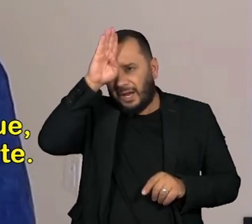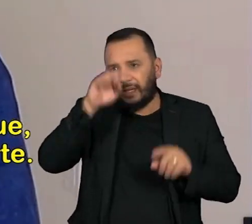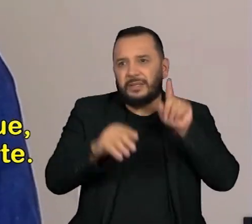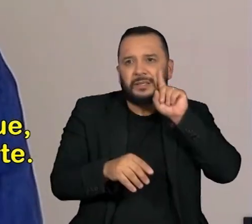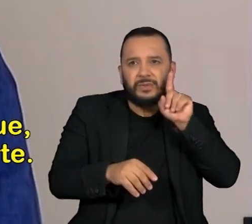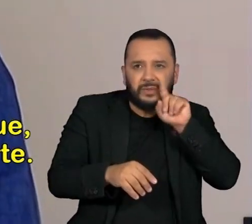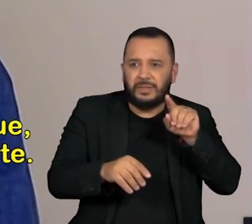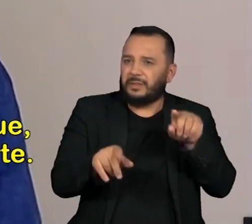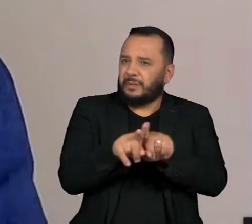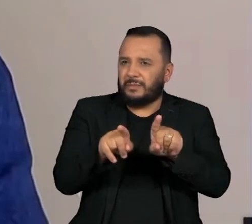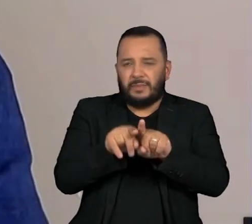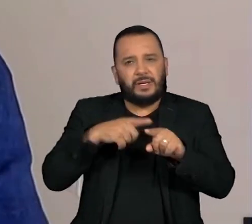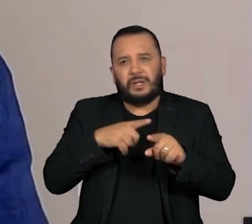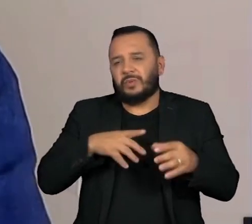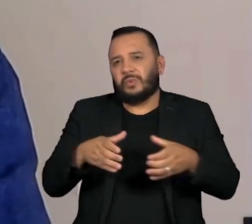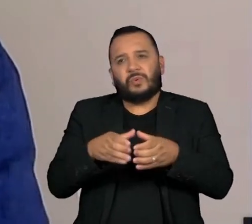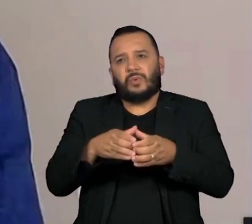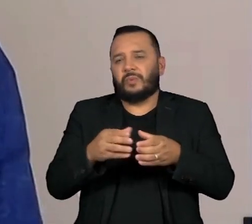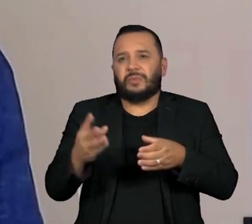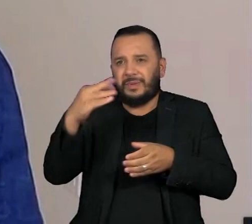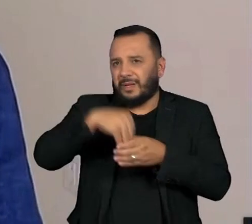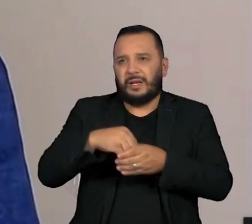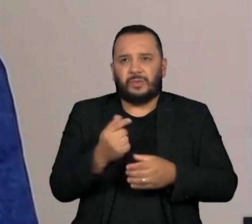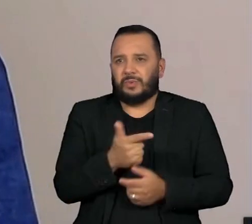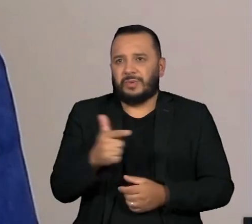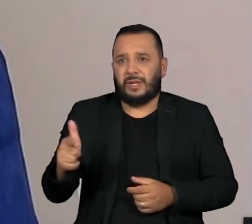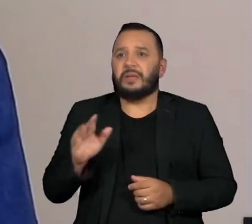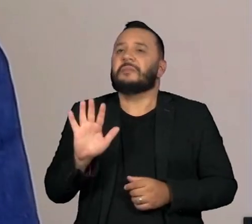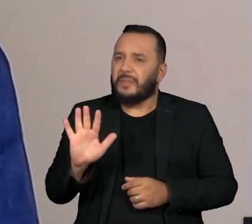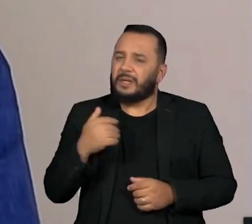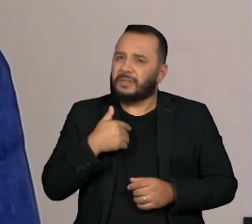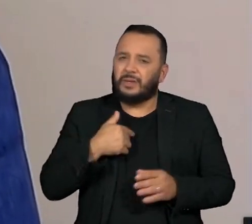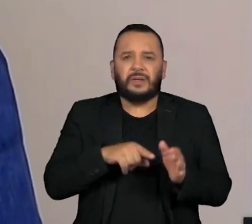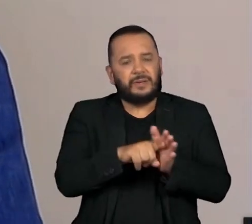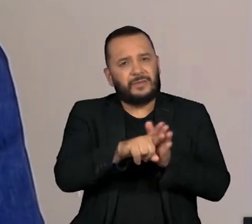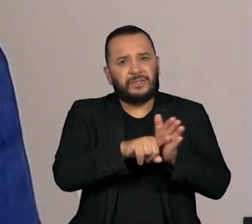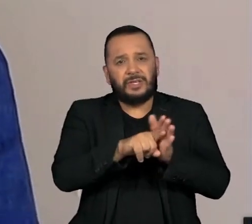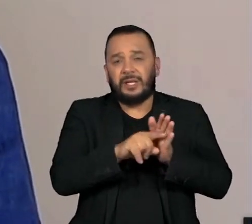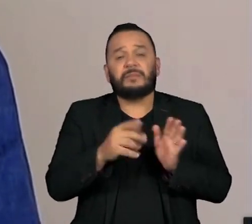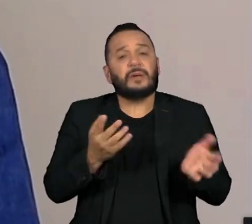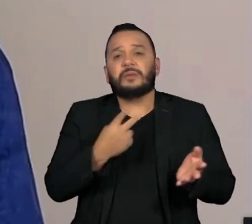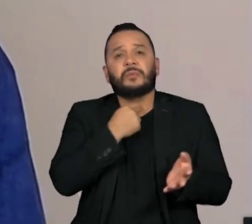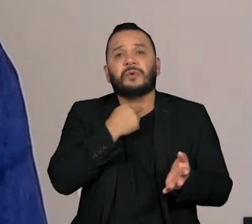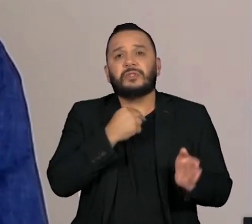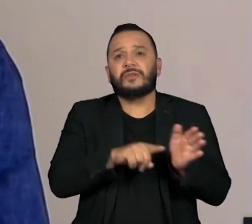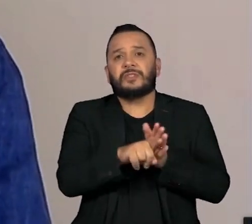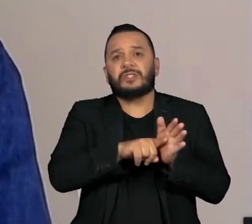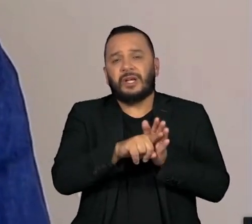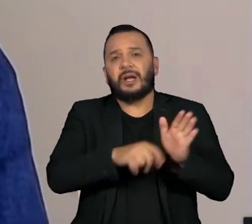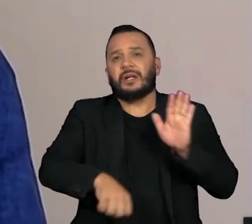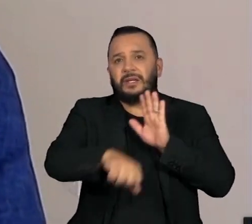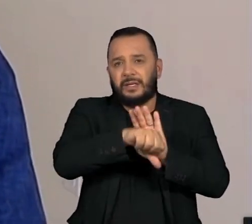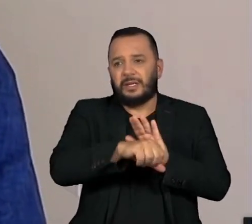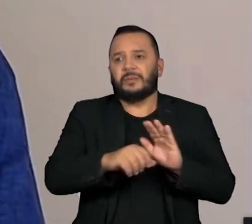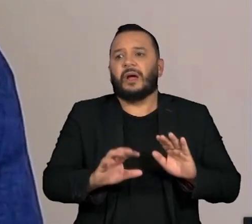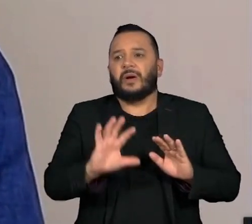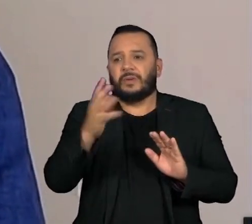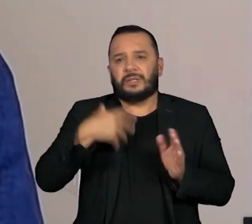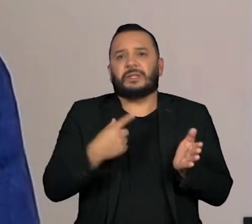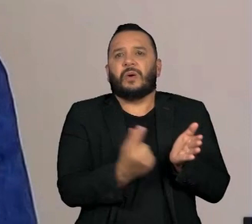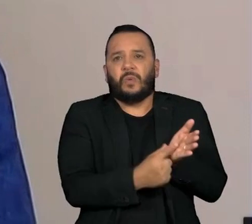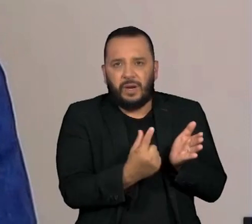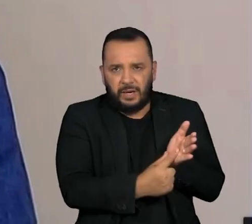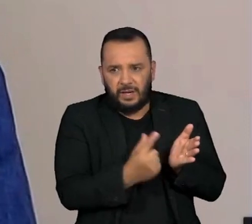são parte da Corte. Então, eu terminé investigando o que ninguém podia investigar, que eram crimes horrendos cometidos em